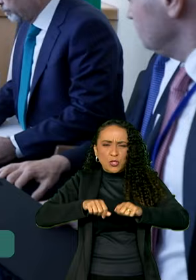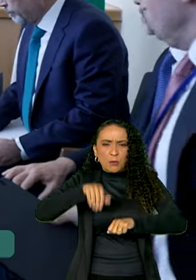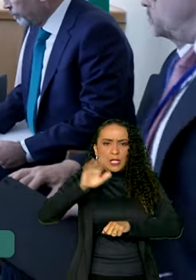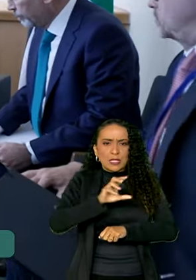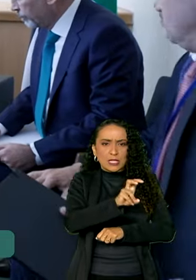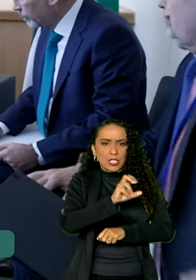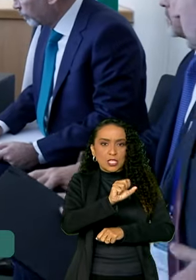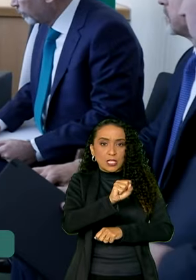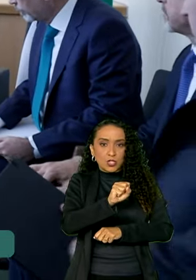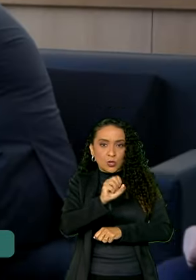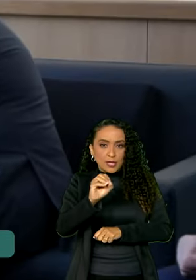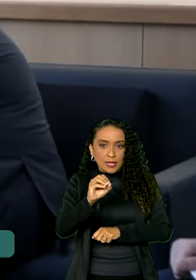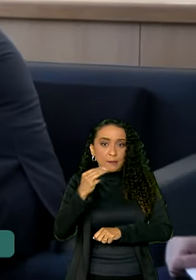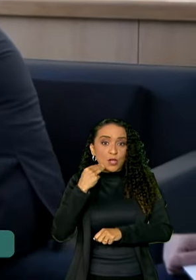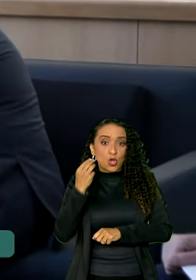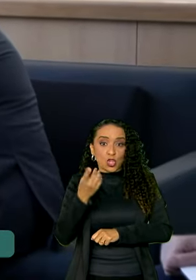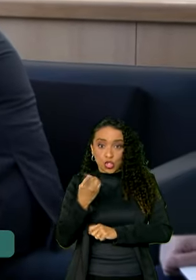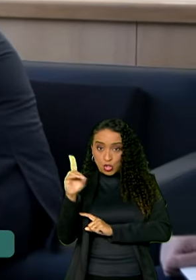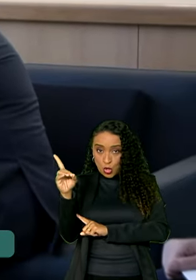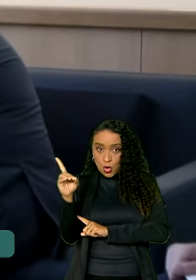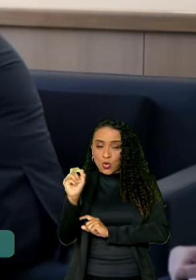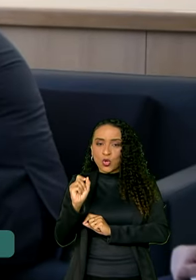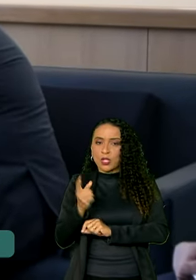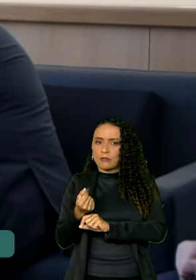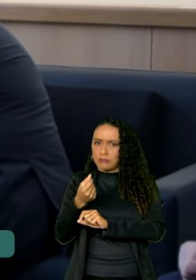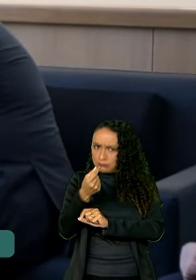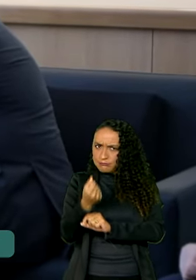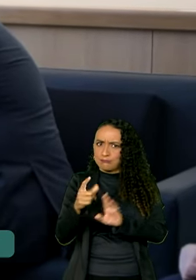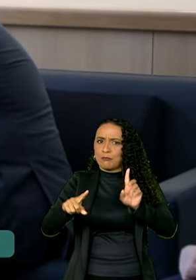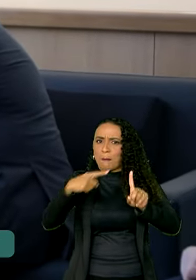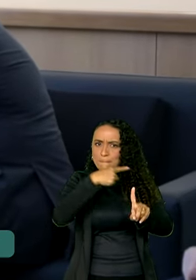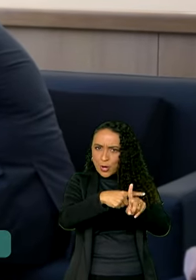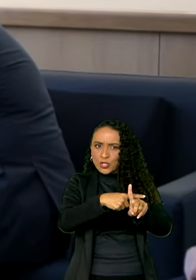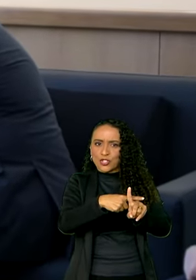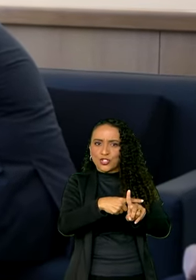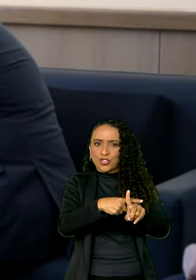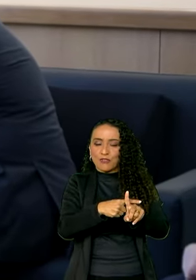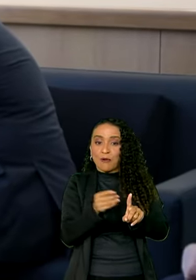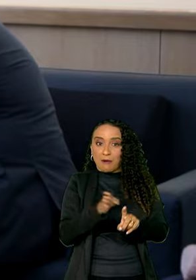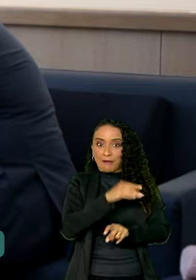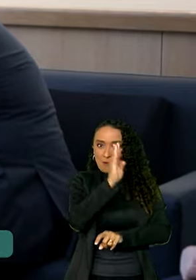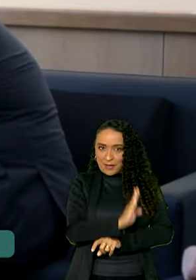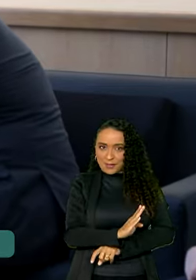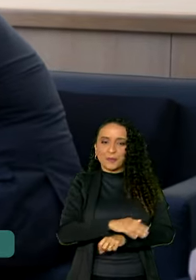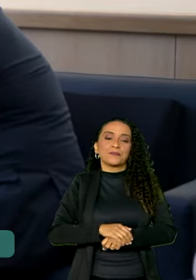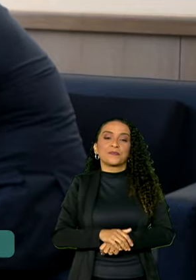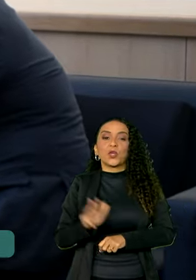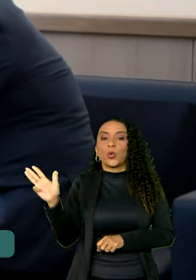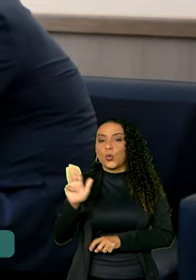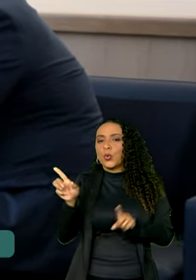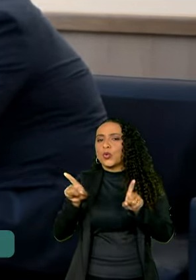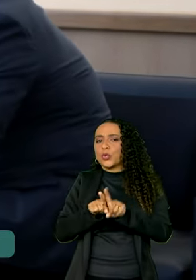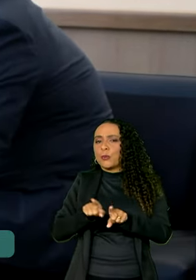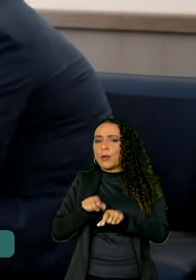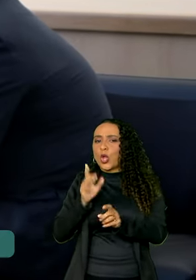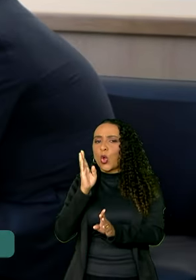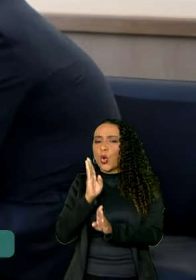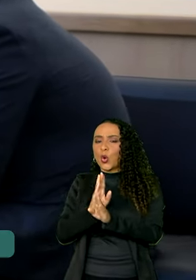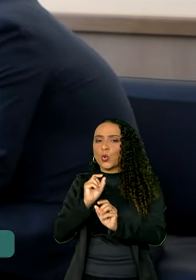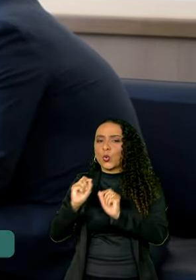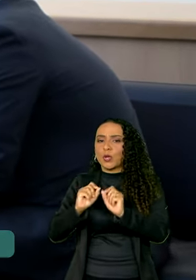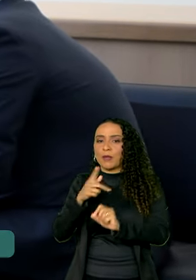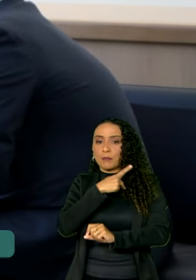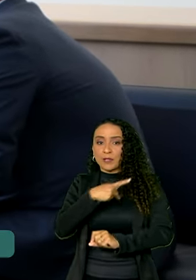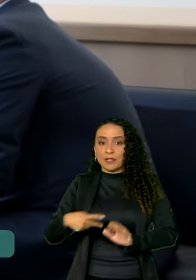mais de 580 milhões de dólares, com saldo positivo para o lado brasileiro. Lula também encontrou com o